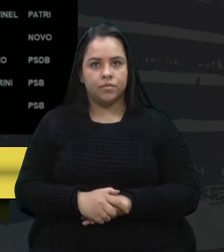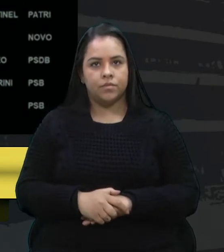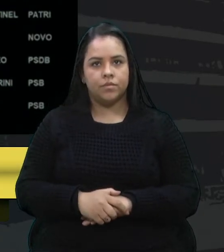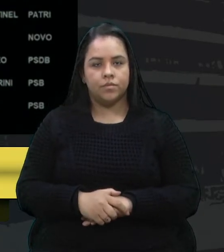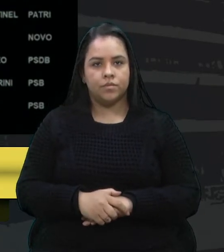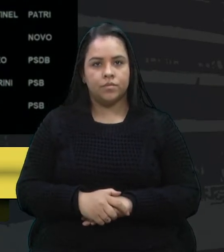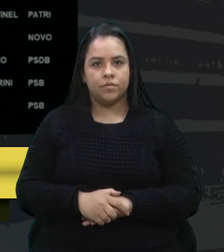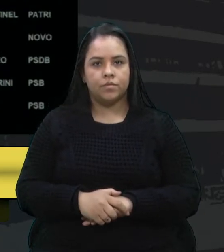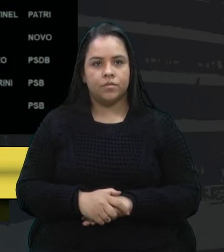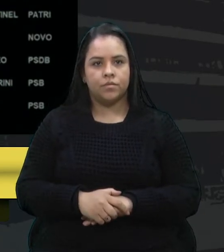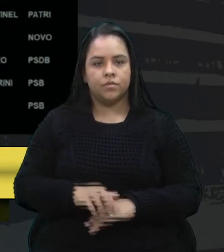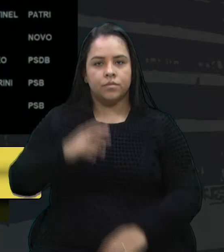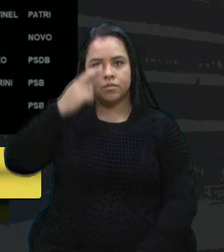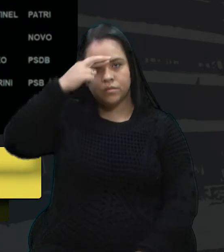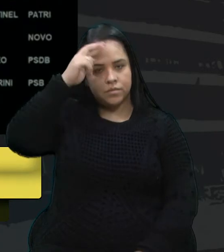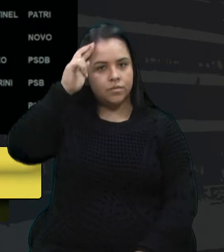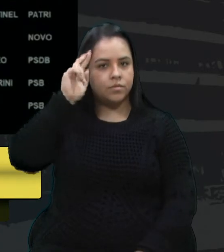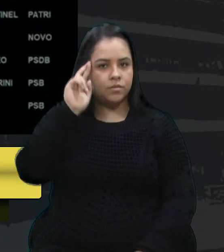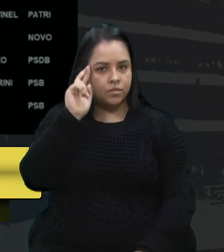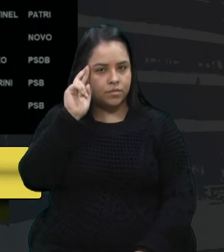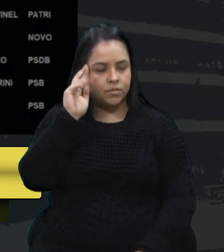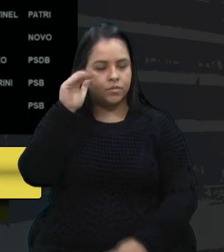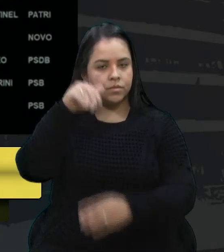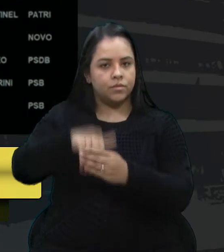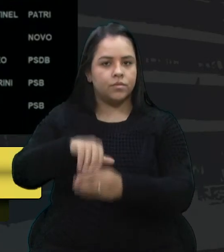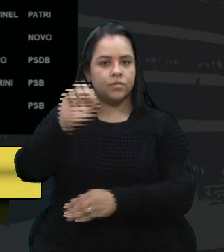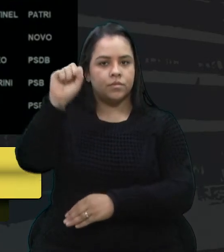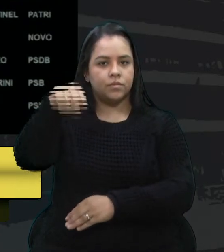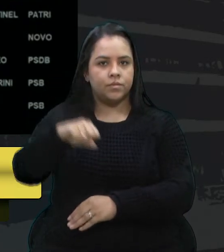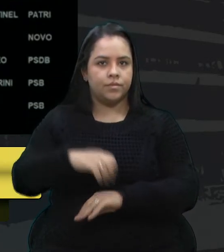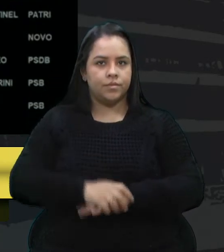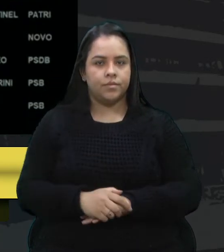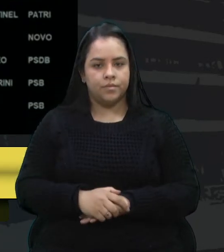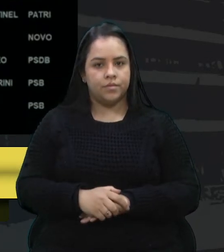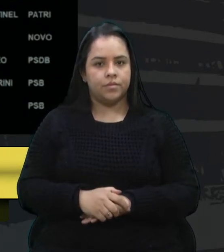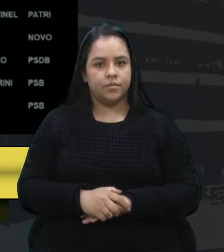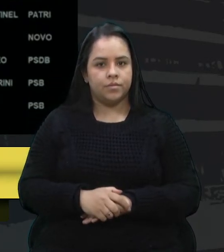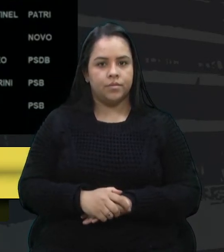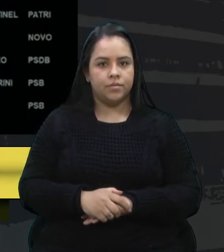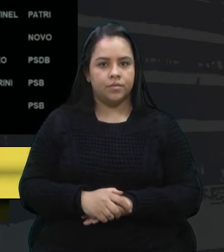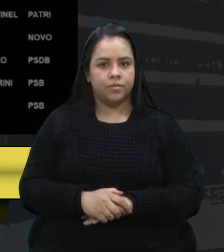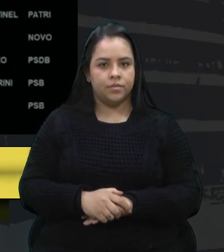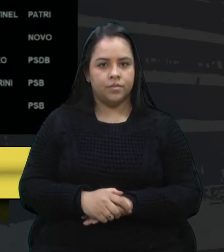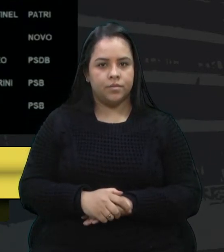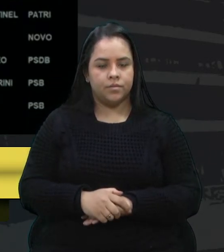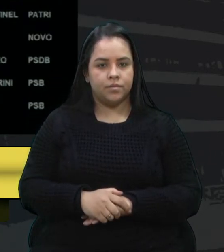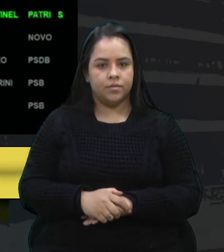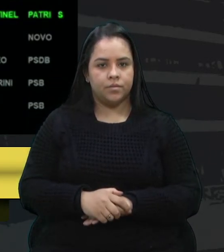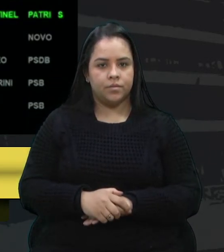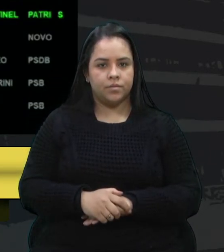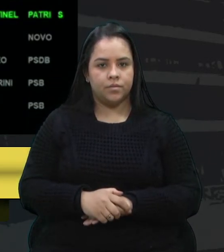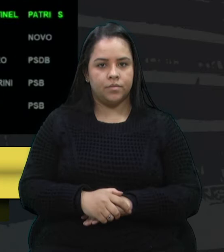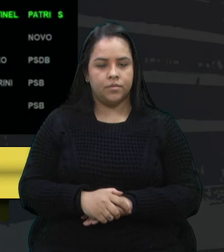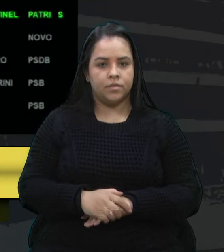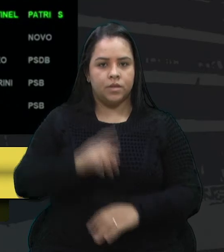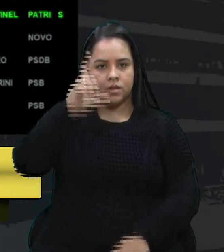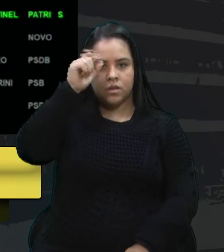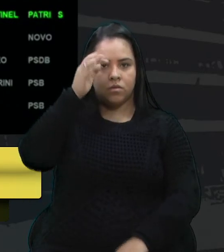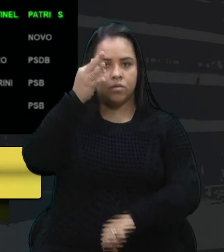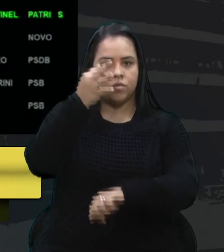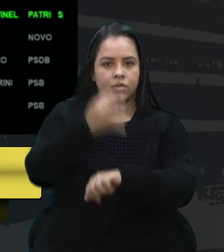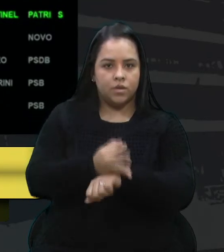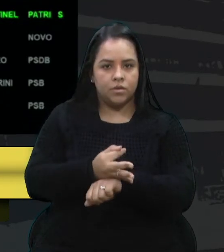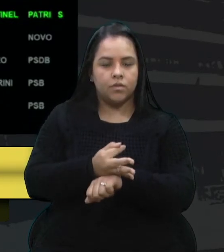Rafael Bueno, vota sim. Sandro Fatinelli está votando, Scalco ausente. Tatiana